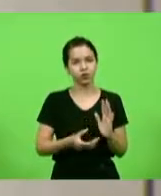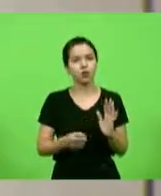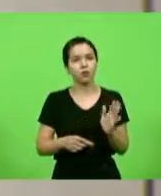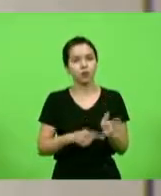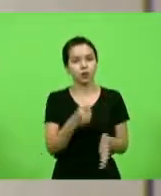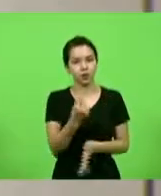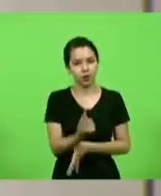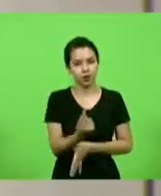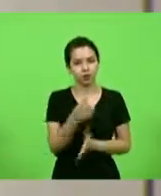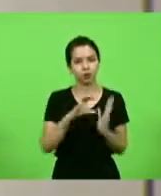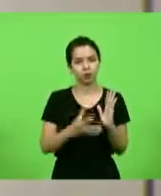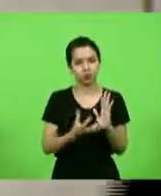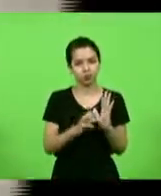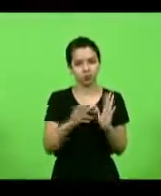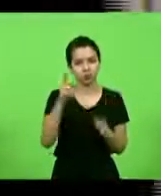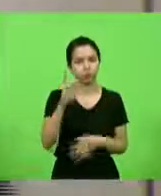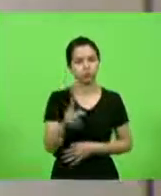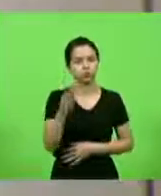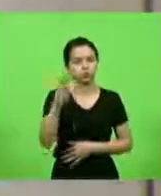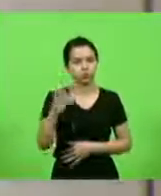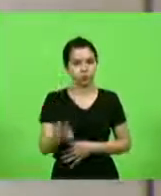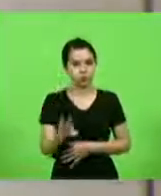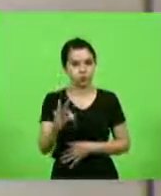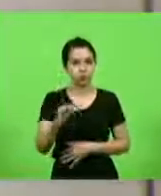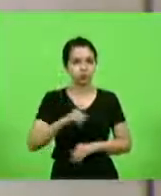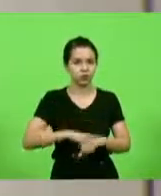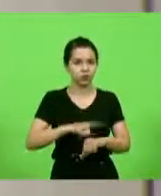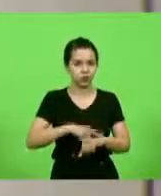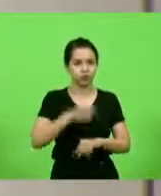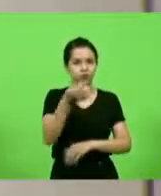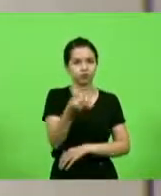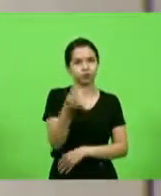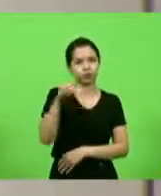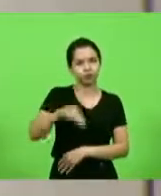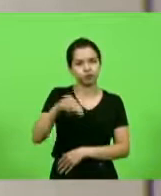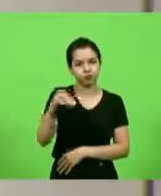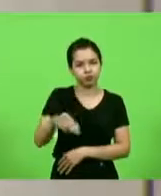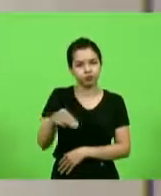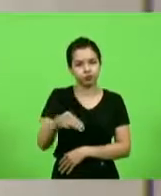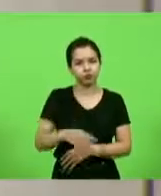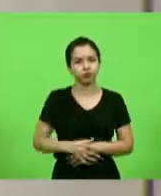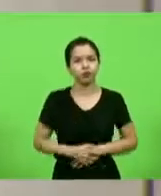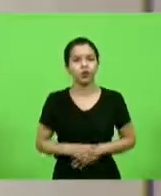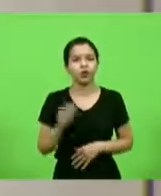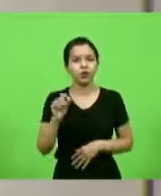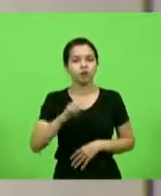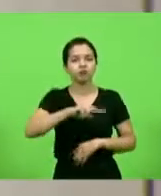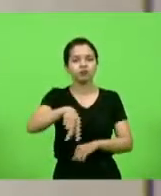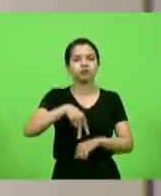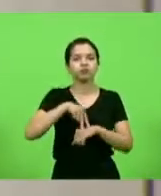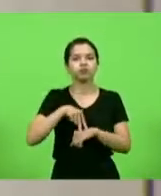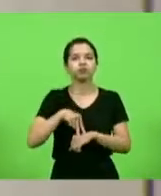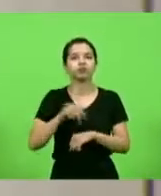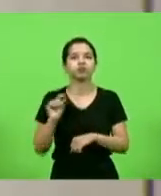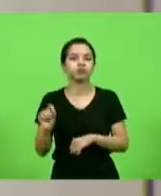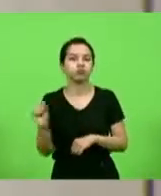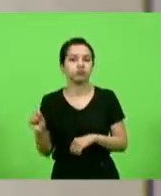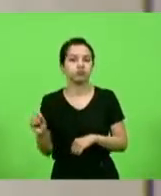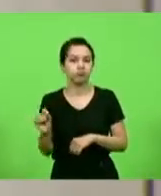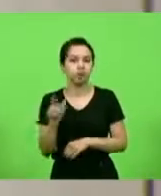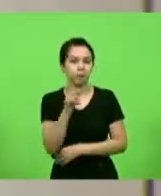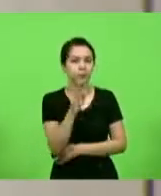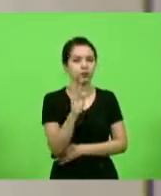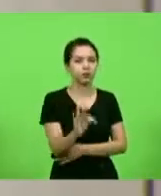partido, o Partido dos Trabalhadores, por seis minutos. Alguém fará o uso da palavra? PT.